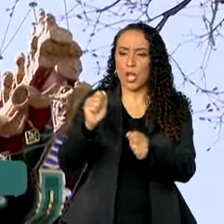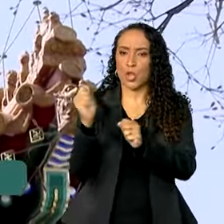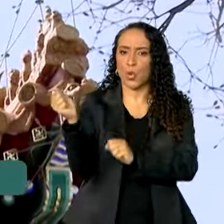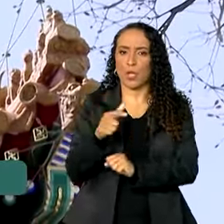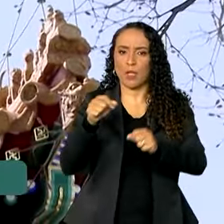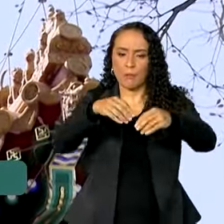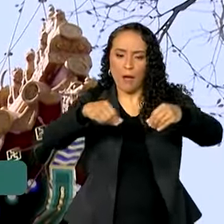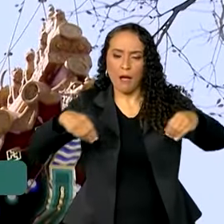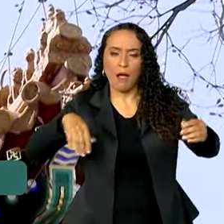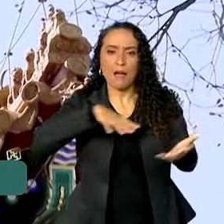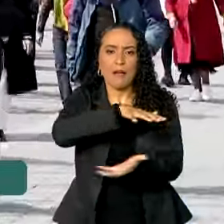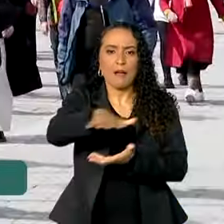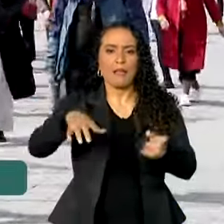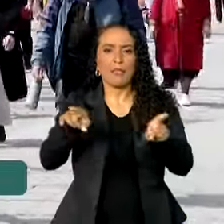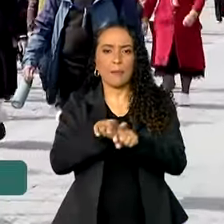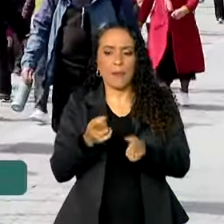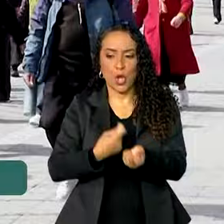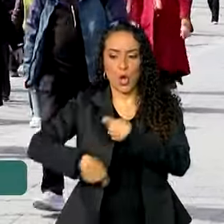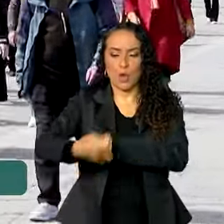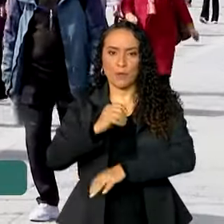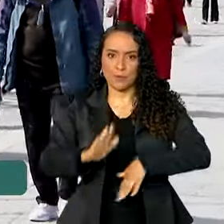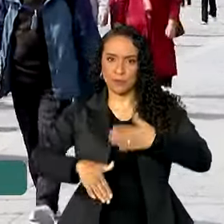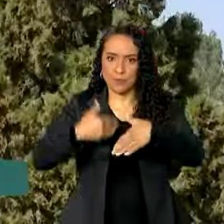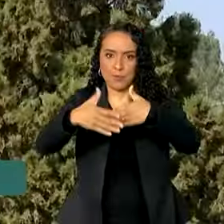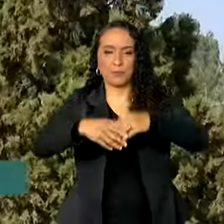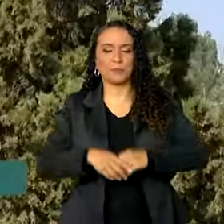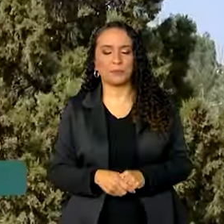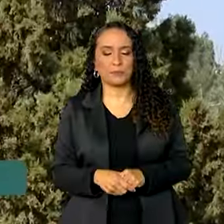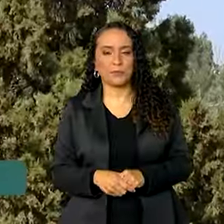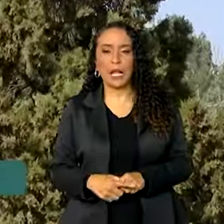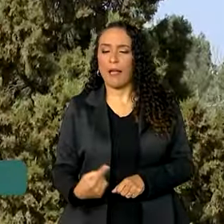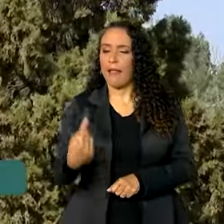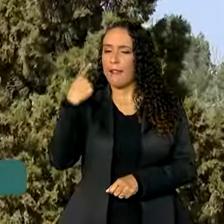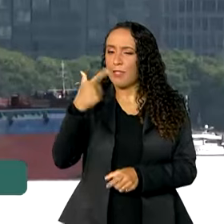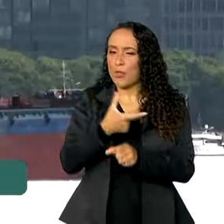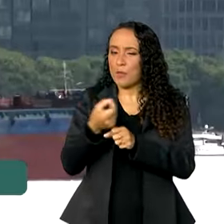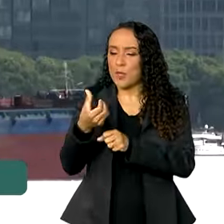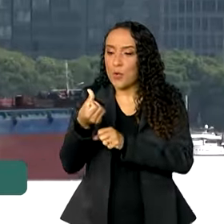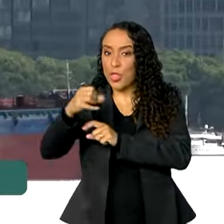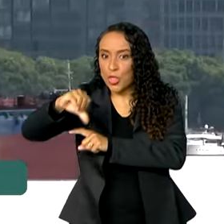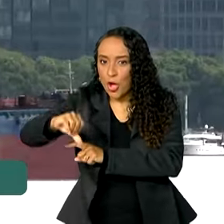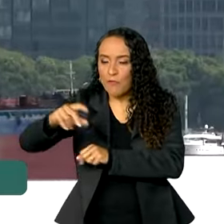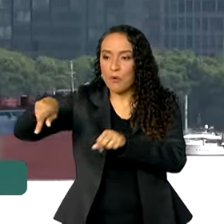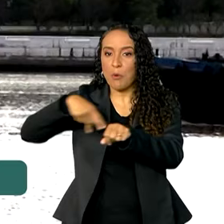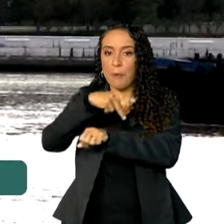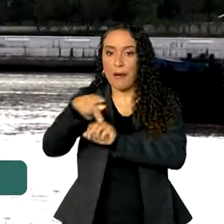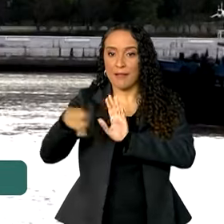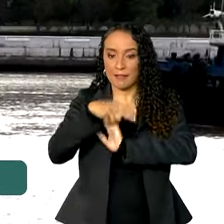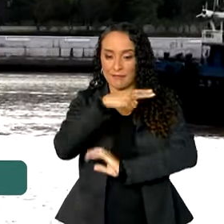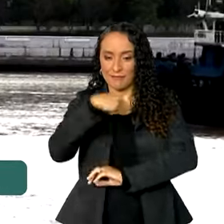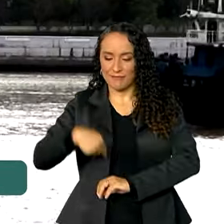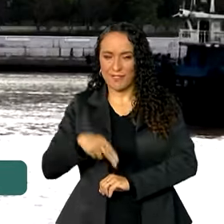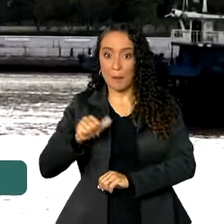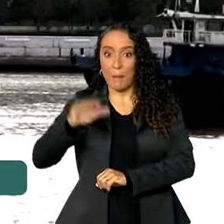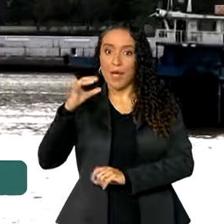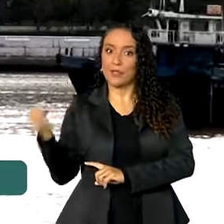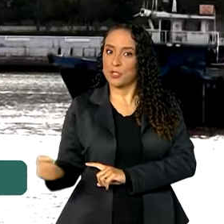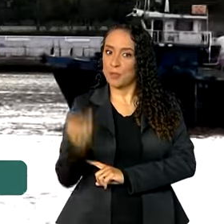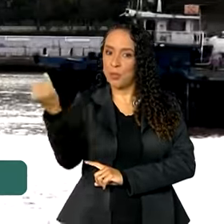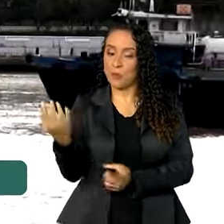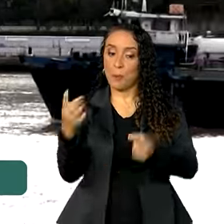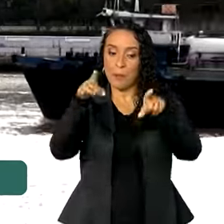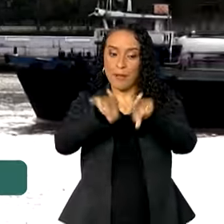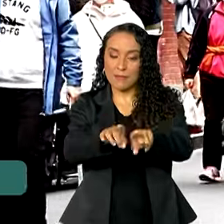e de uma economia em rápido desenvolvimento. Desde 2009, o país asiático é o mais importante